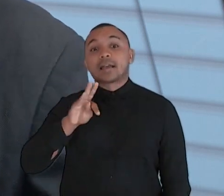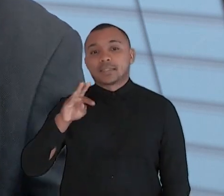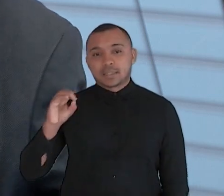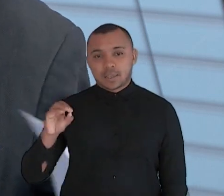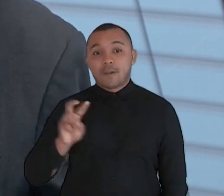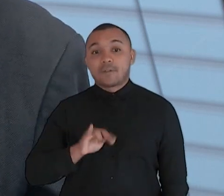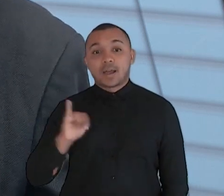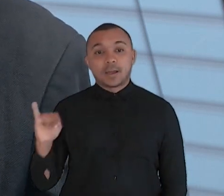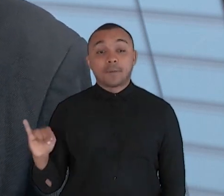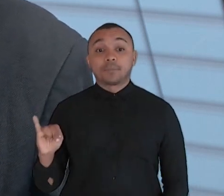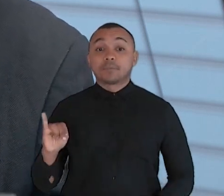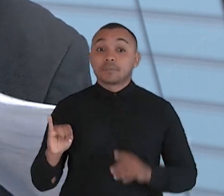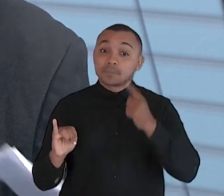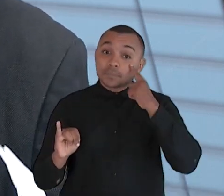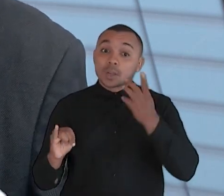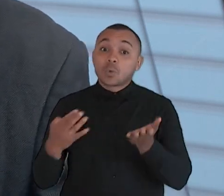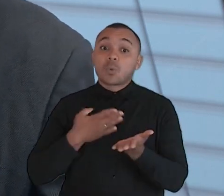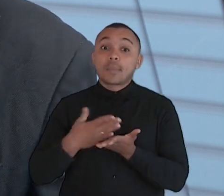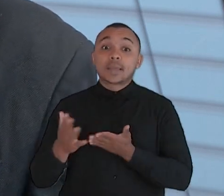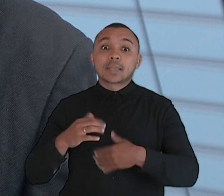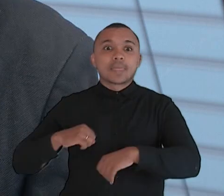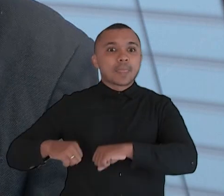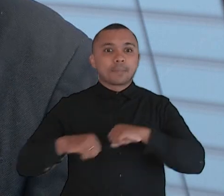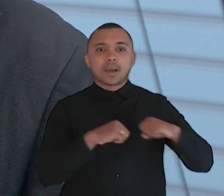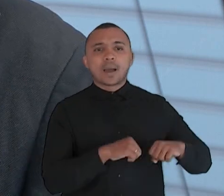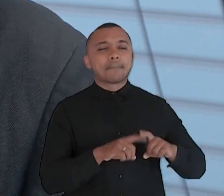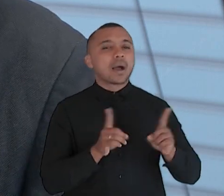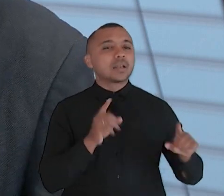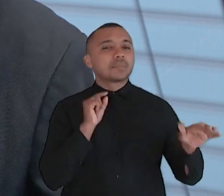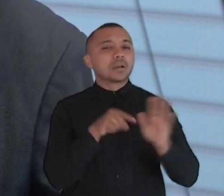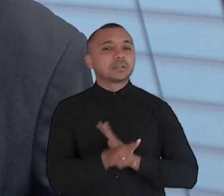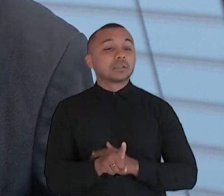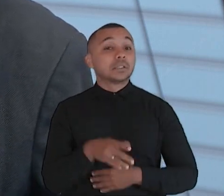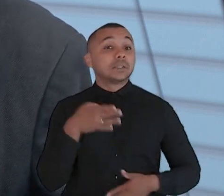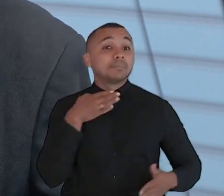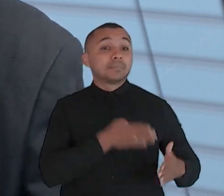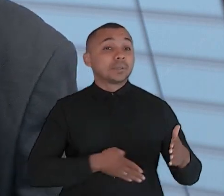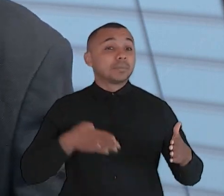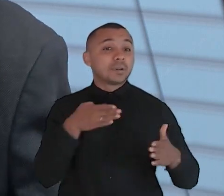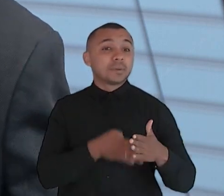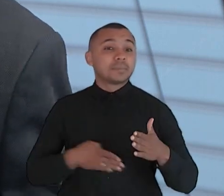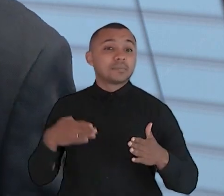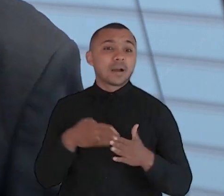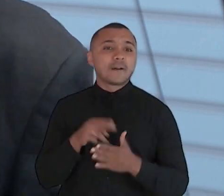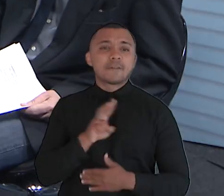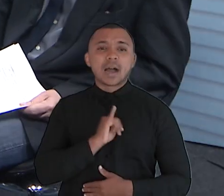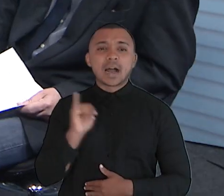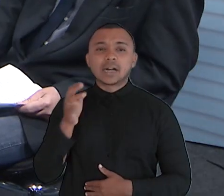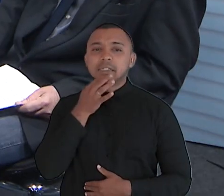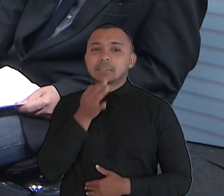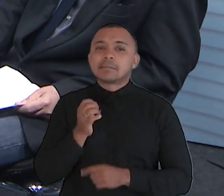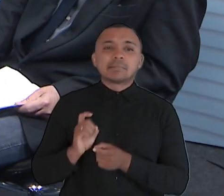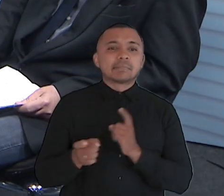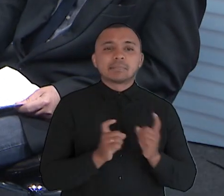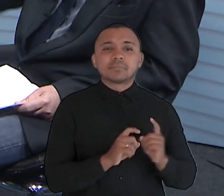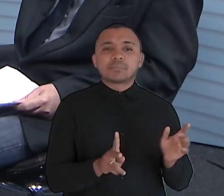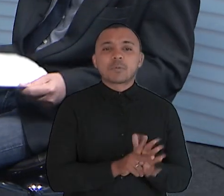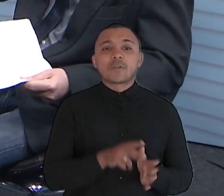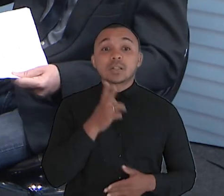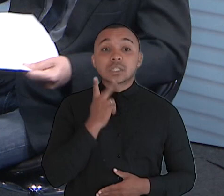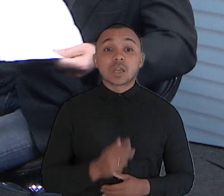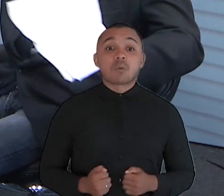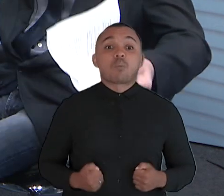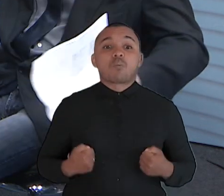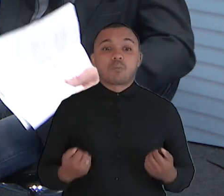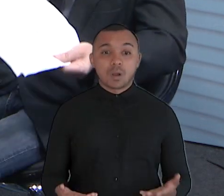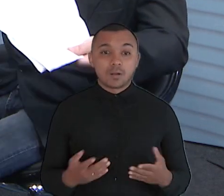E vamos ter um grande debate, quais são os grandes desafios que o senhor acha que essa campanha deve discutir para a cidade de Fortaleza. O povo